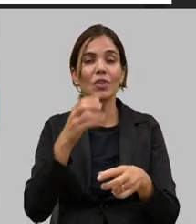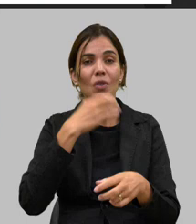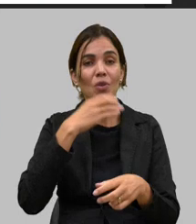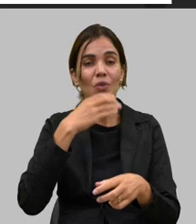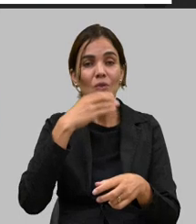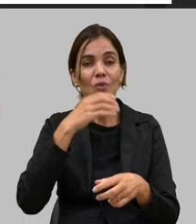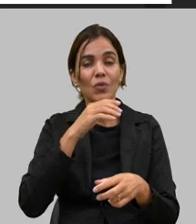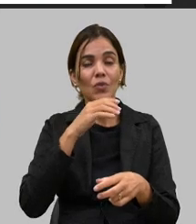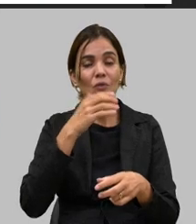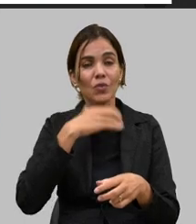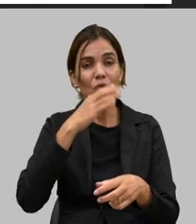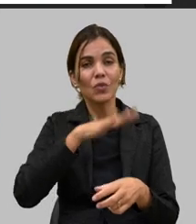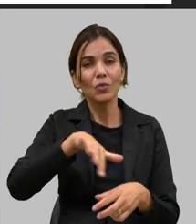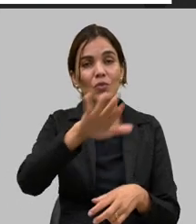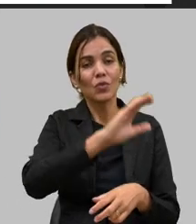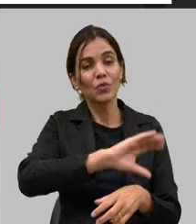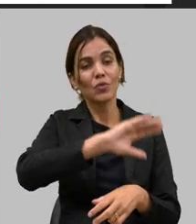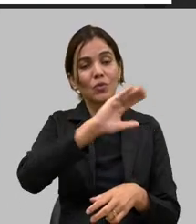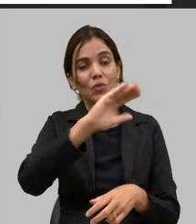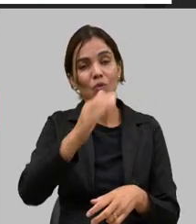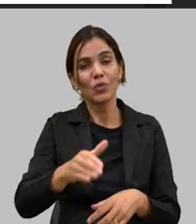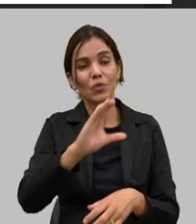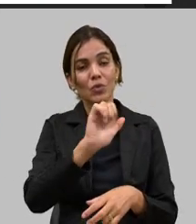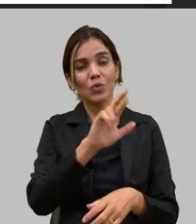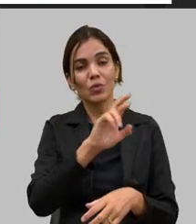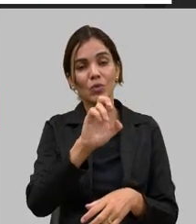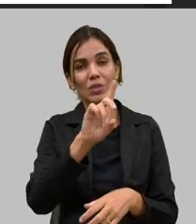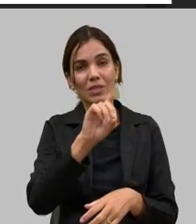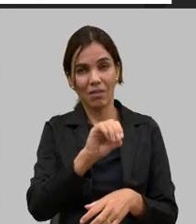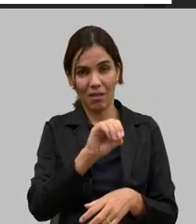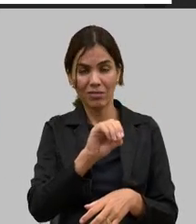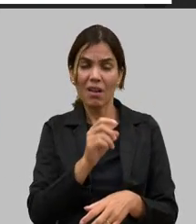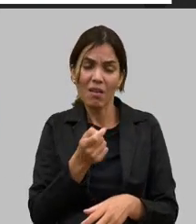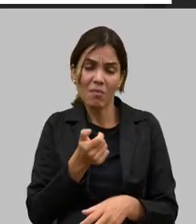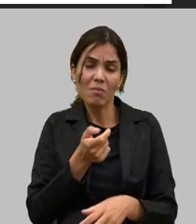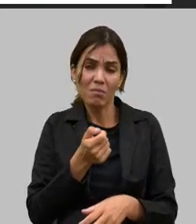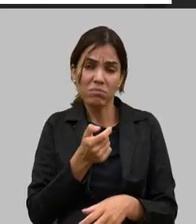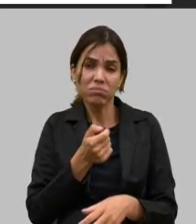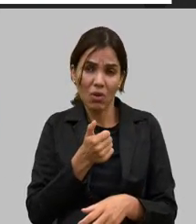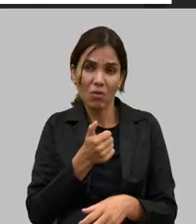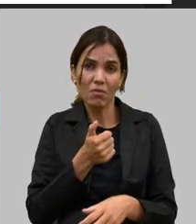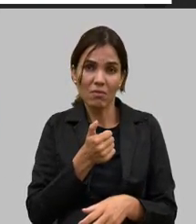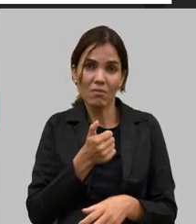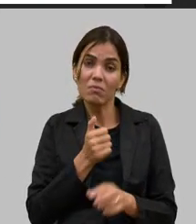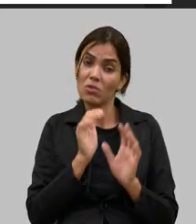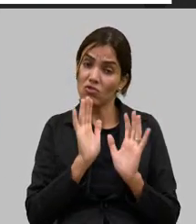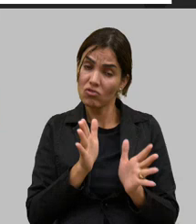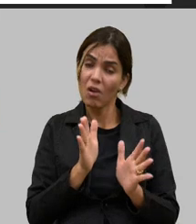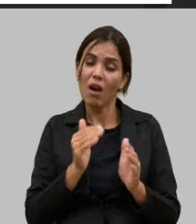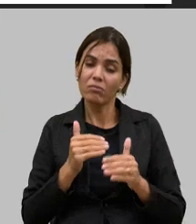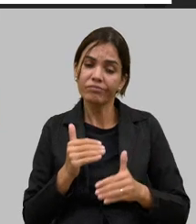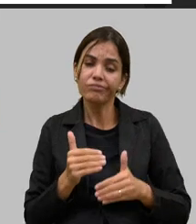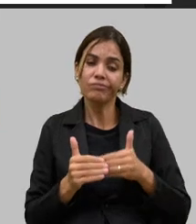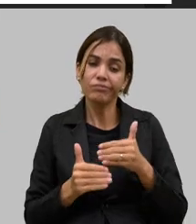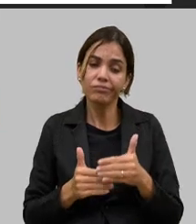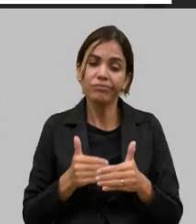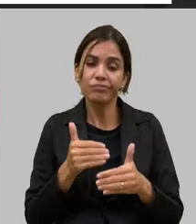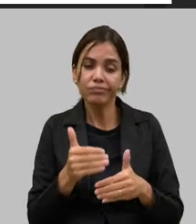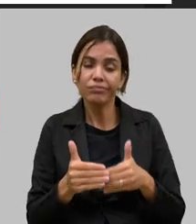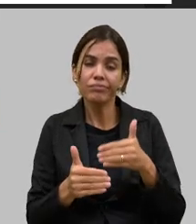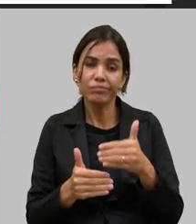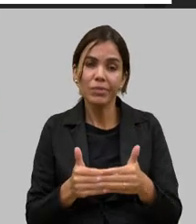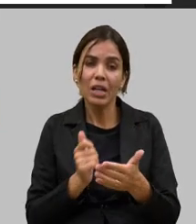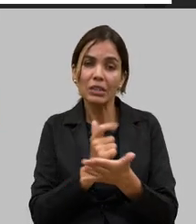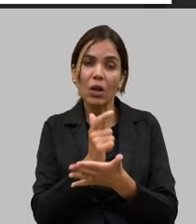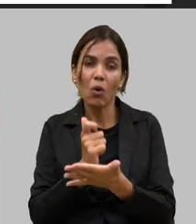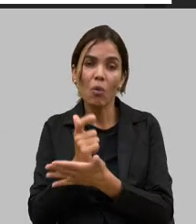com a Prefeitura de Montes Claros de 950 mil é muito pouco ainda mas isso começou a andar nós estamos comprando maquinário aquilo ali